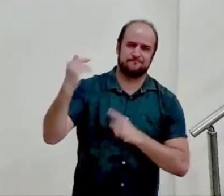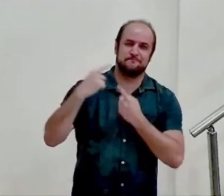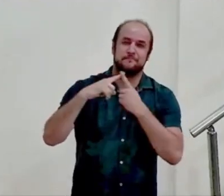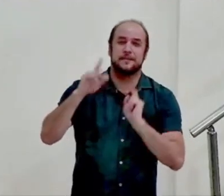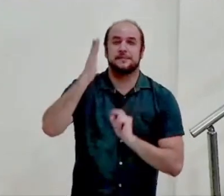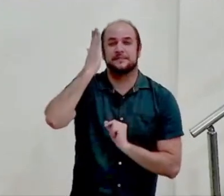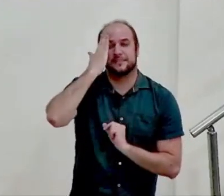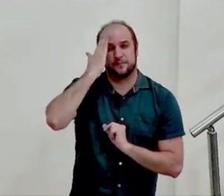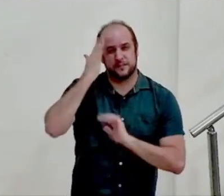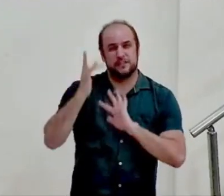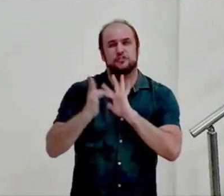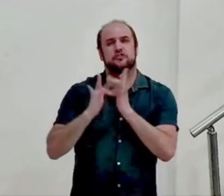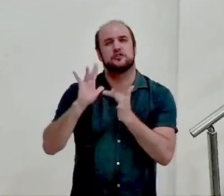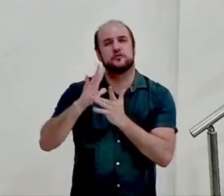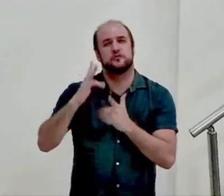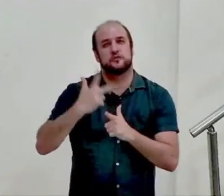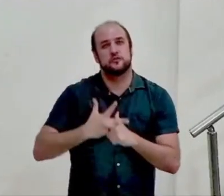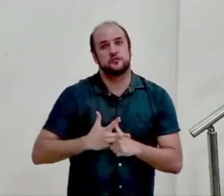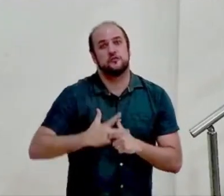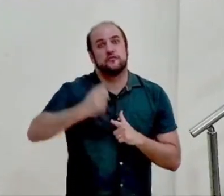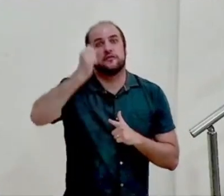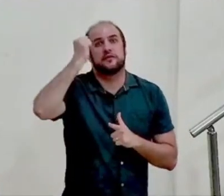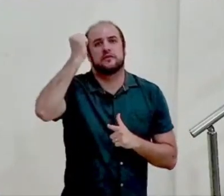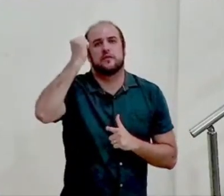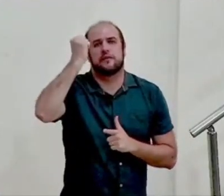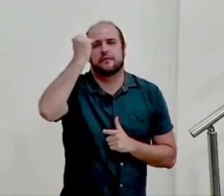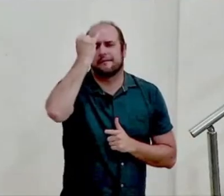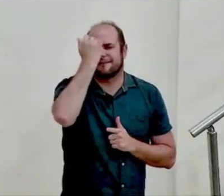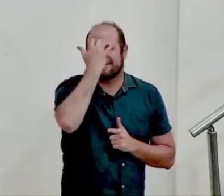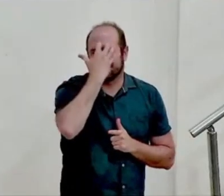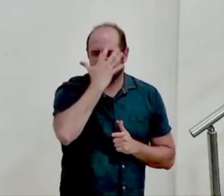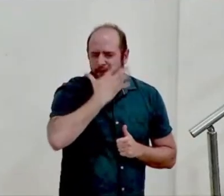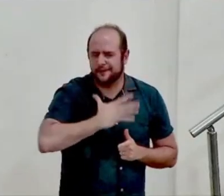venceu e por sua graça